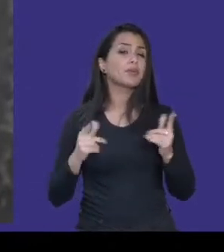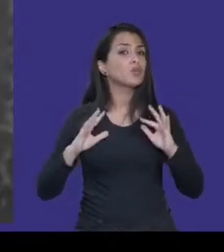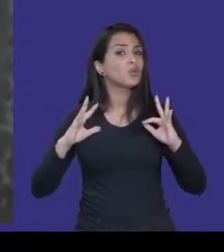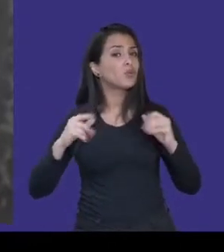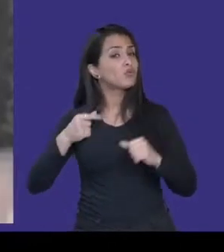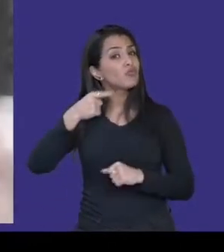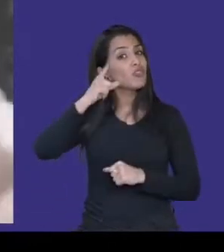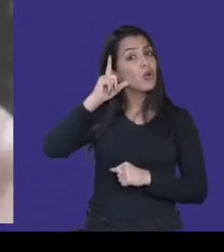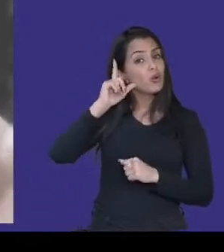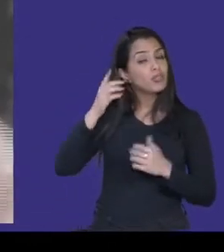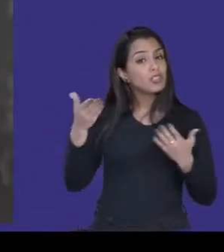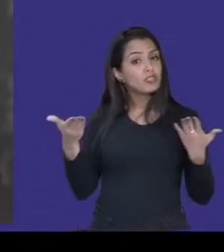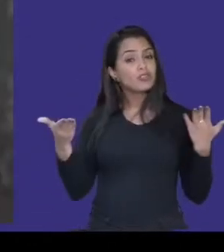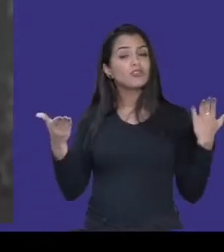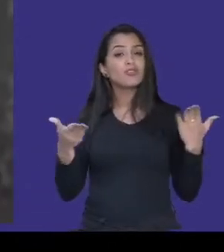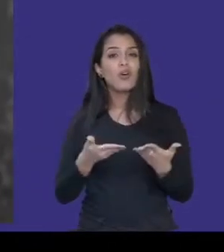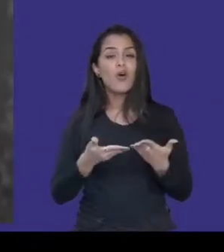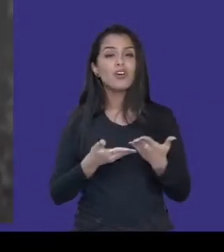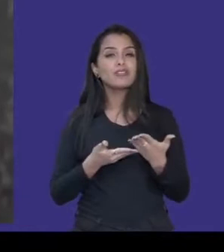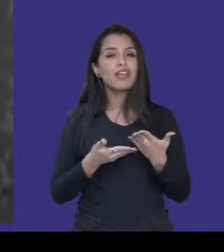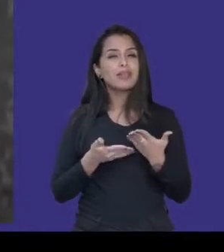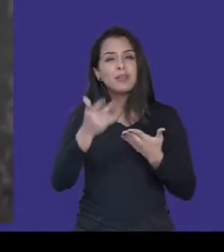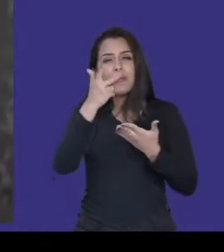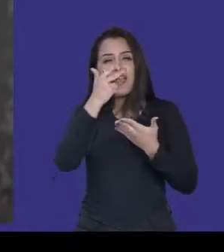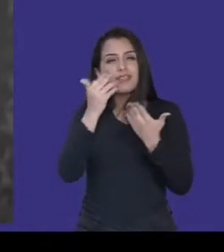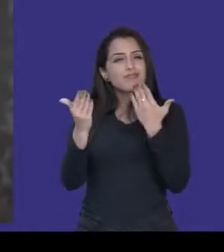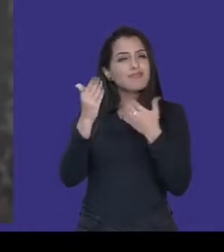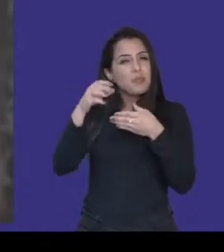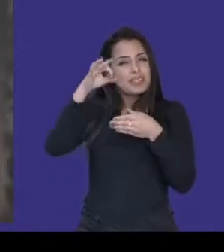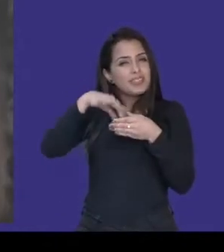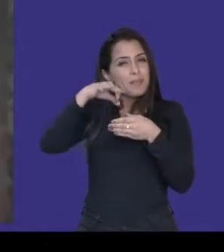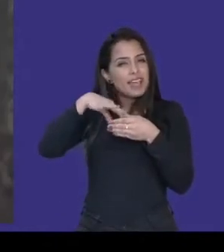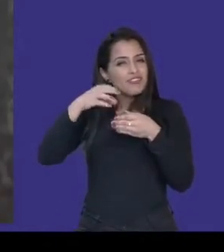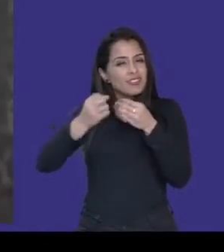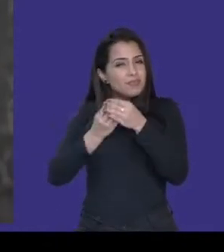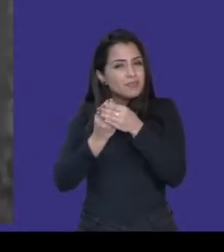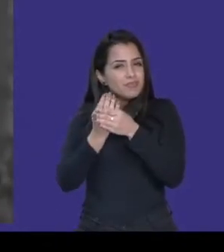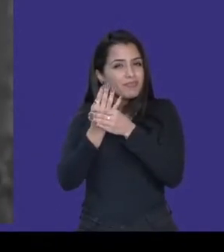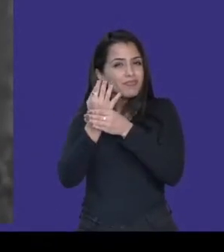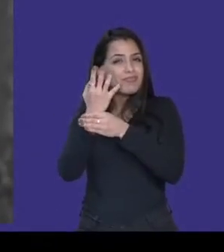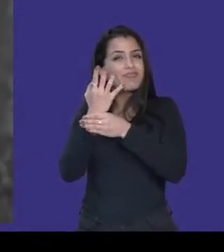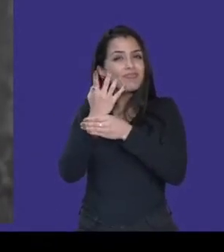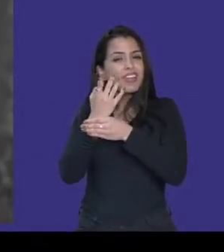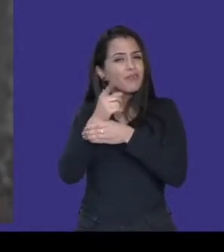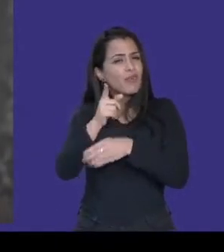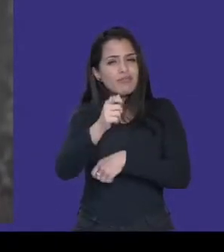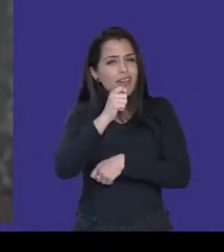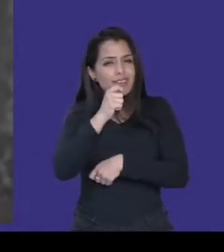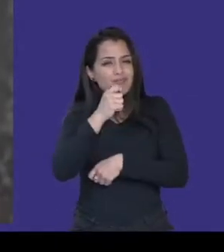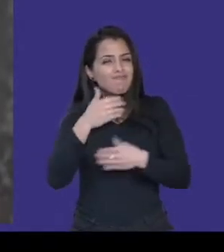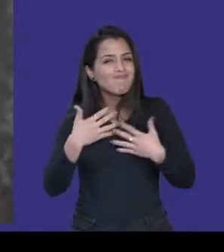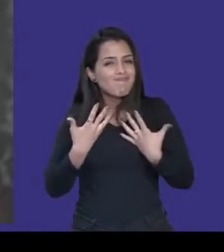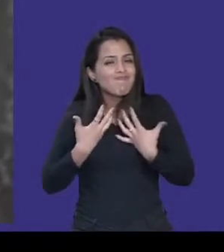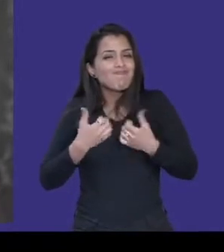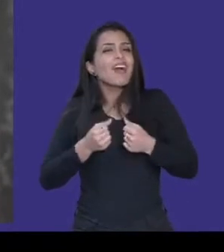hoje sirvam para plantar uma semente em cada pessoa que ainda não foi contaminada pela prática da acessibilidade. E que